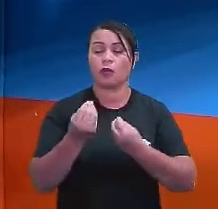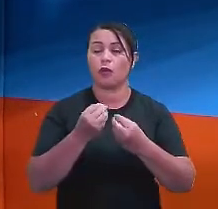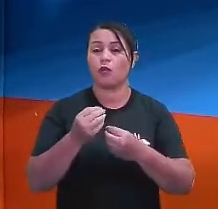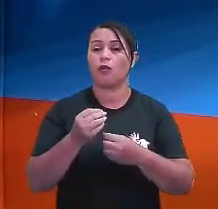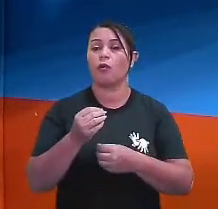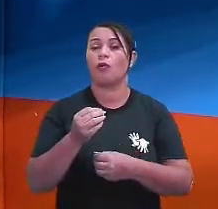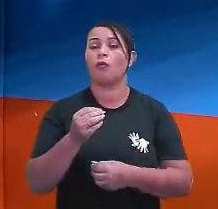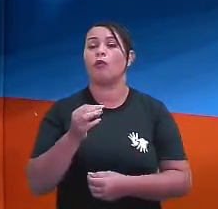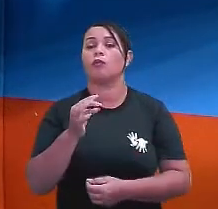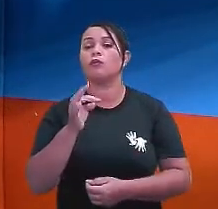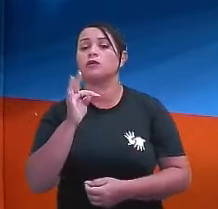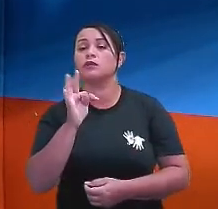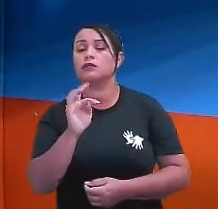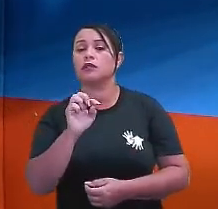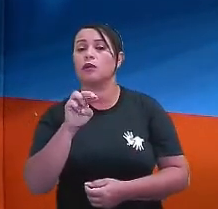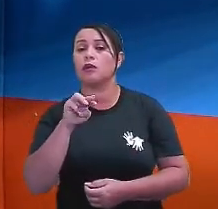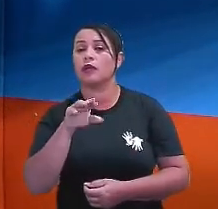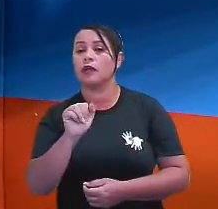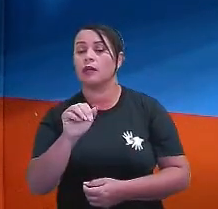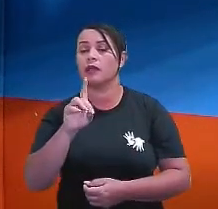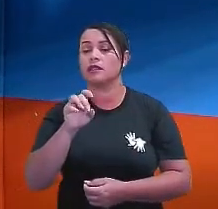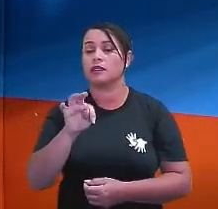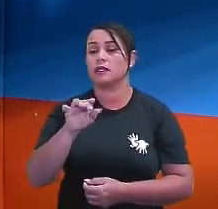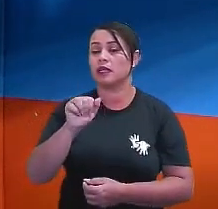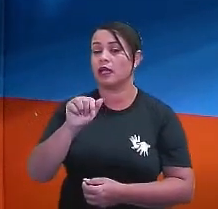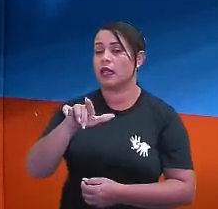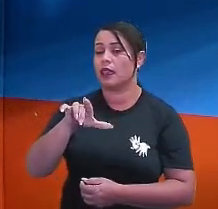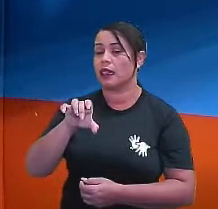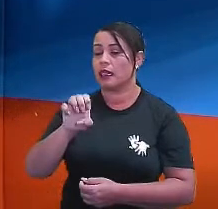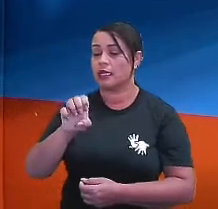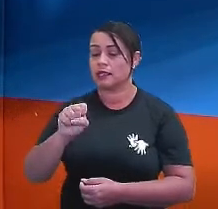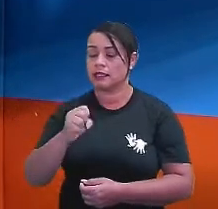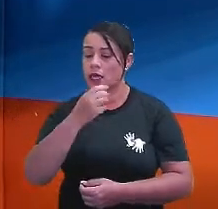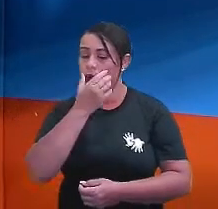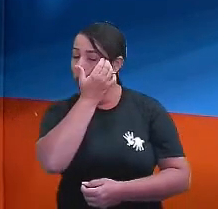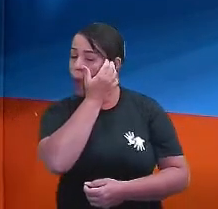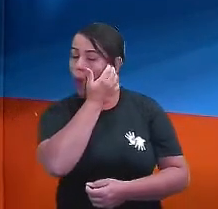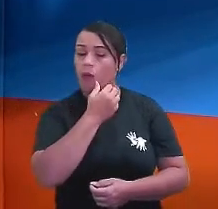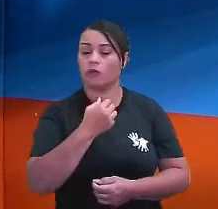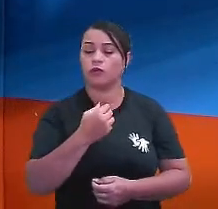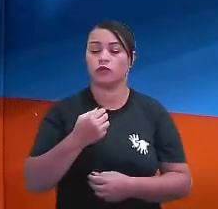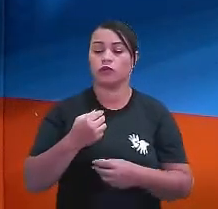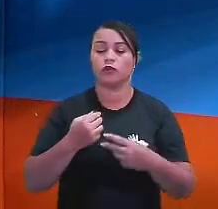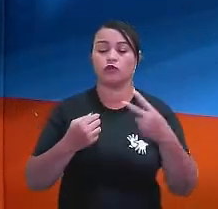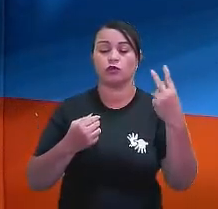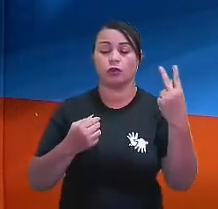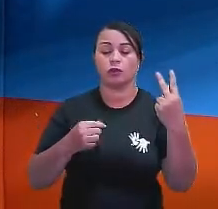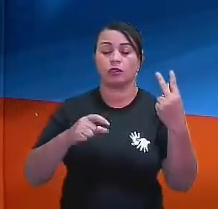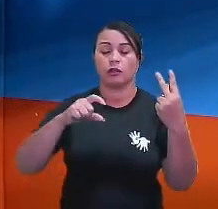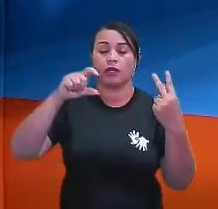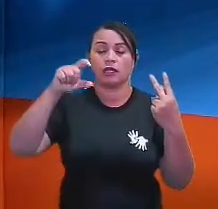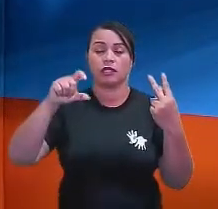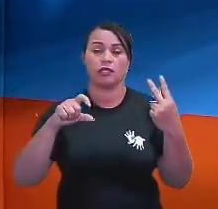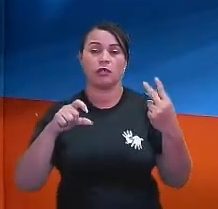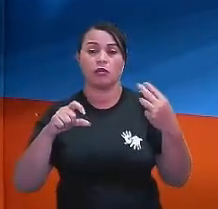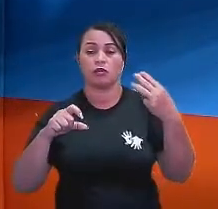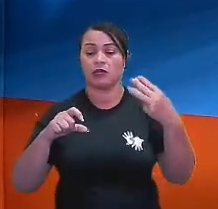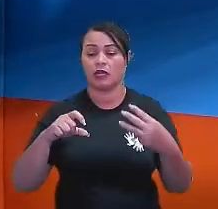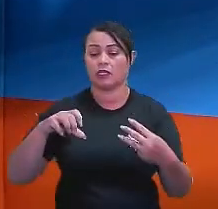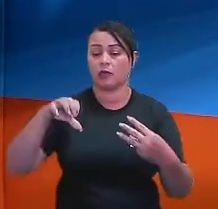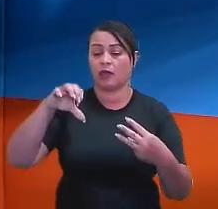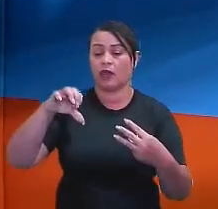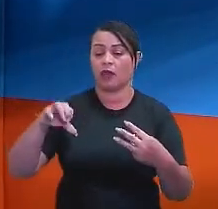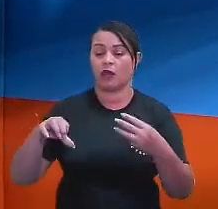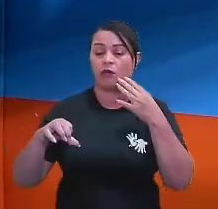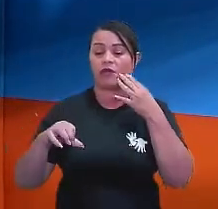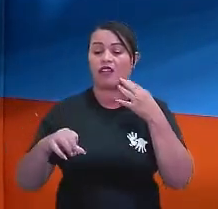temos que 2 está para X, assim como 3 está para 9, tá? Então, o que é que eu